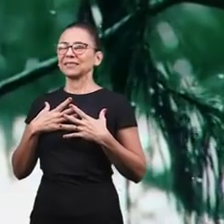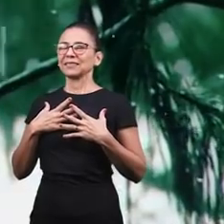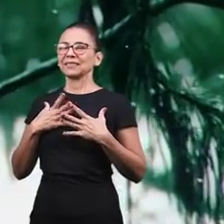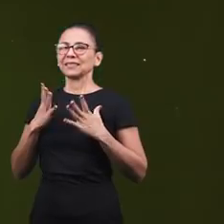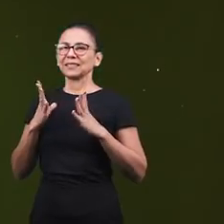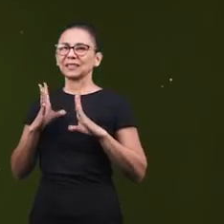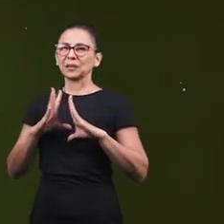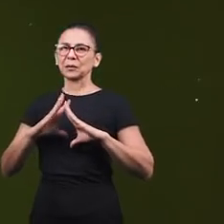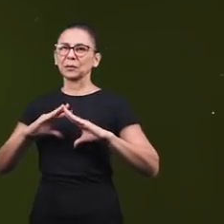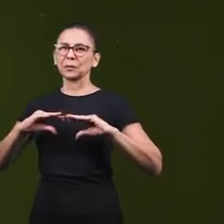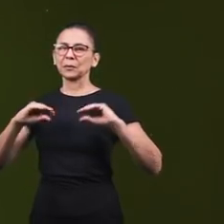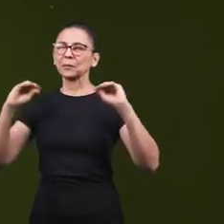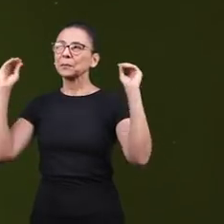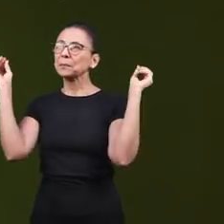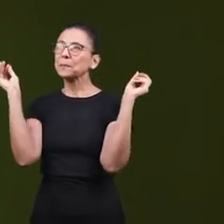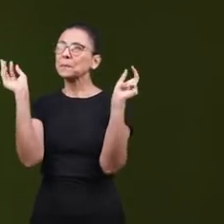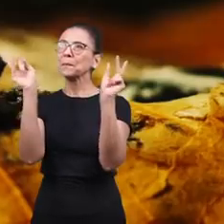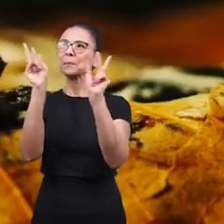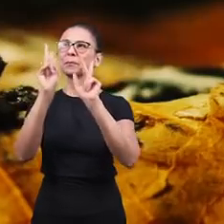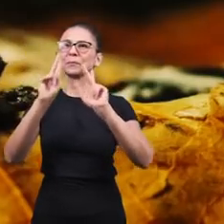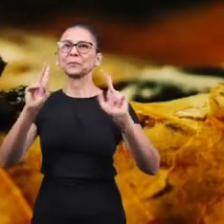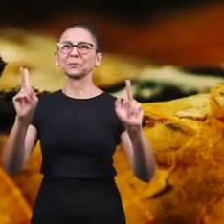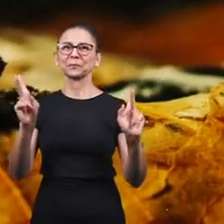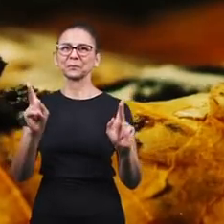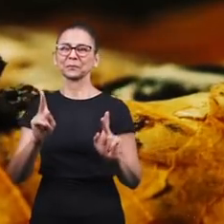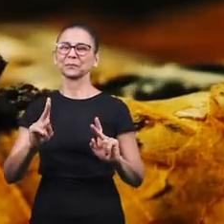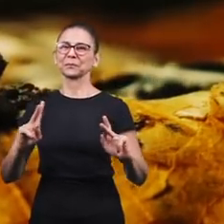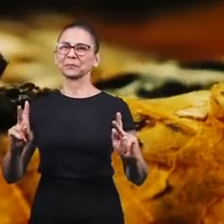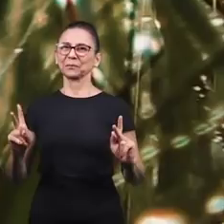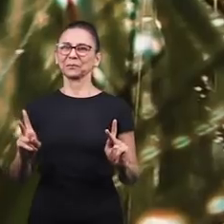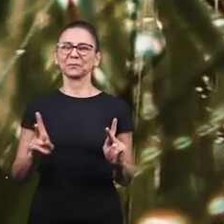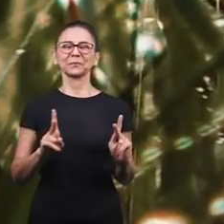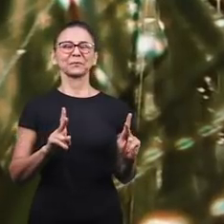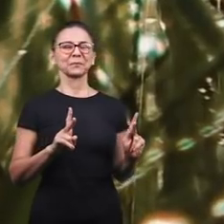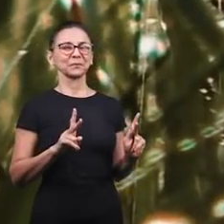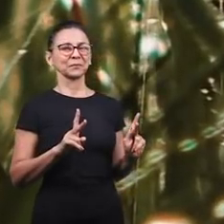Alcançar a paz